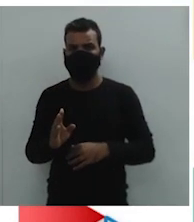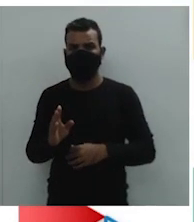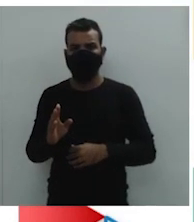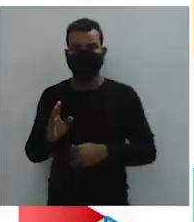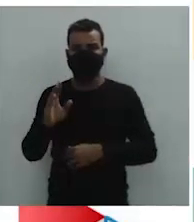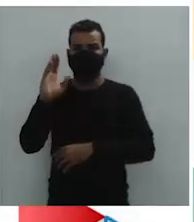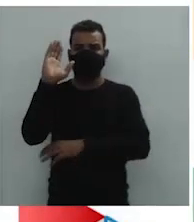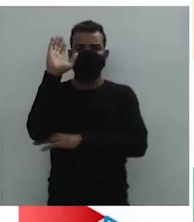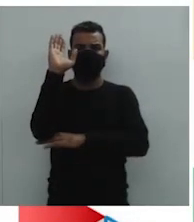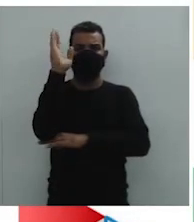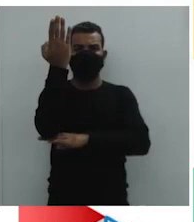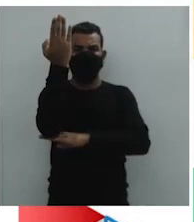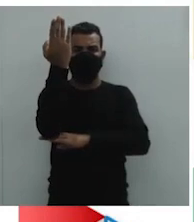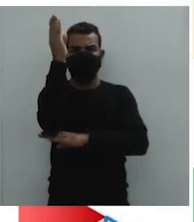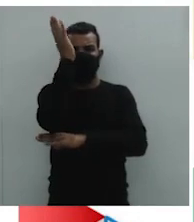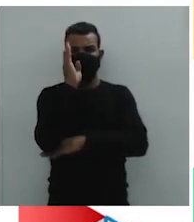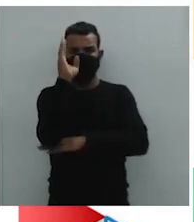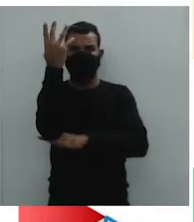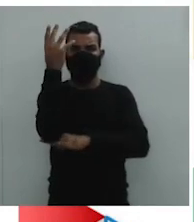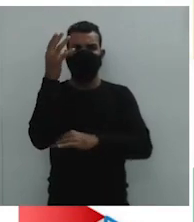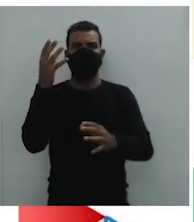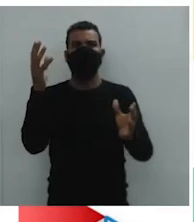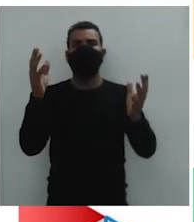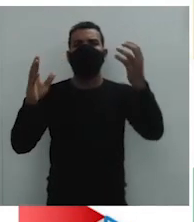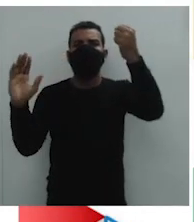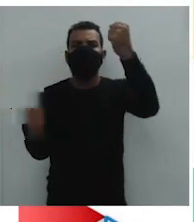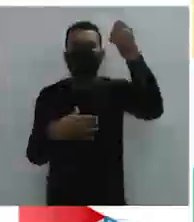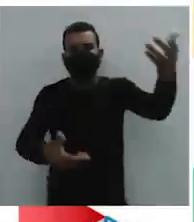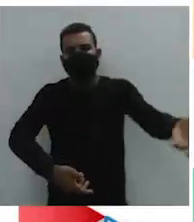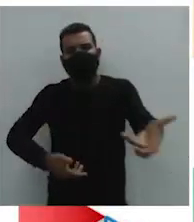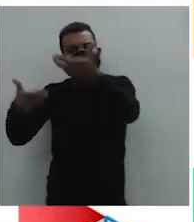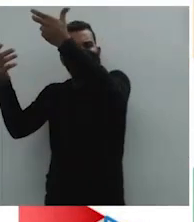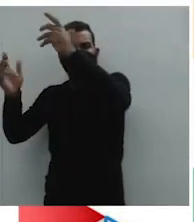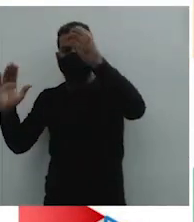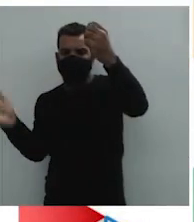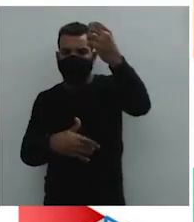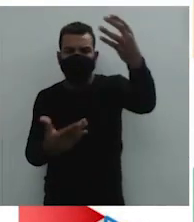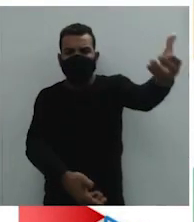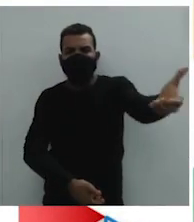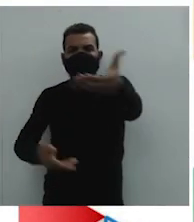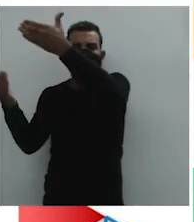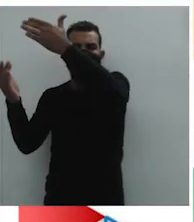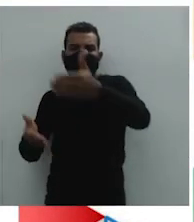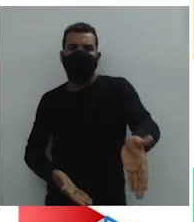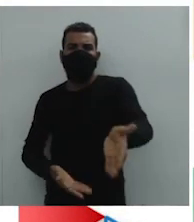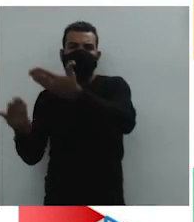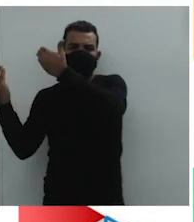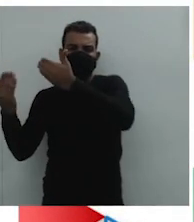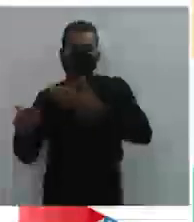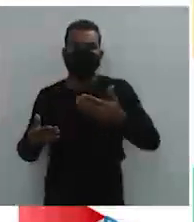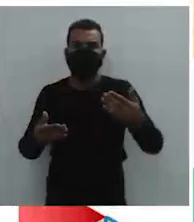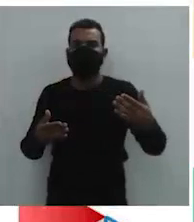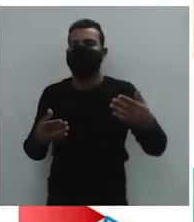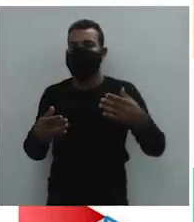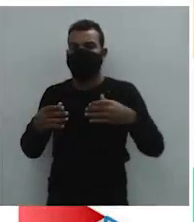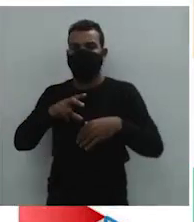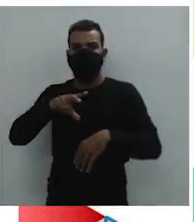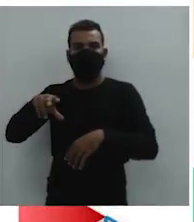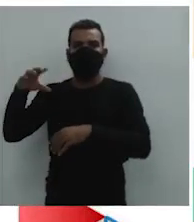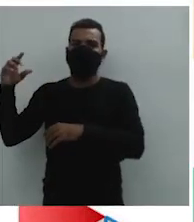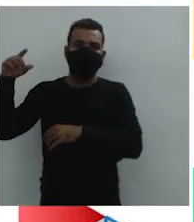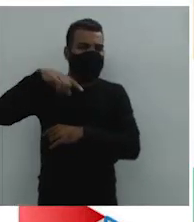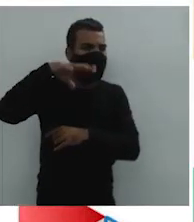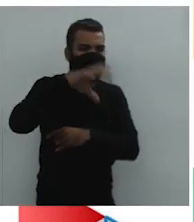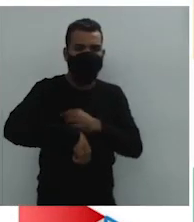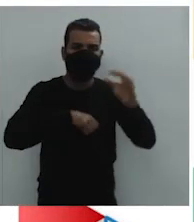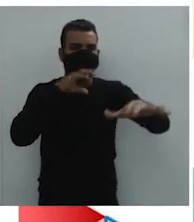certo? Sempre às margens do nosso país. Já a segunda foto, ela está trabalhando o quê?